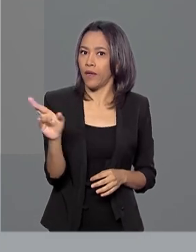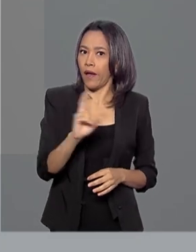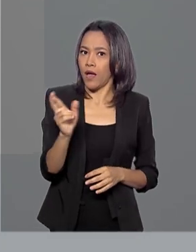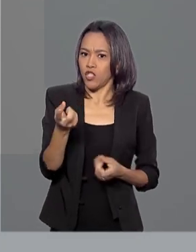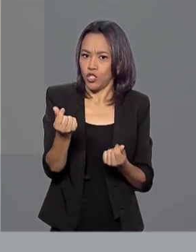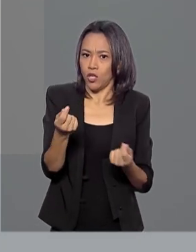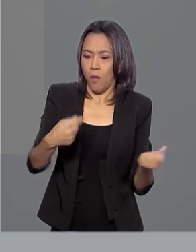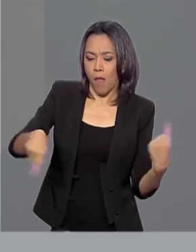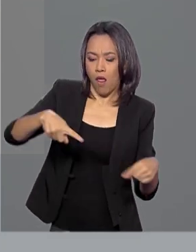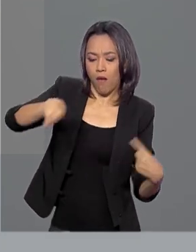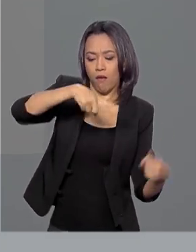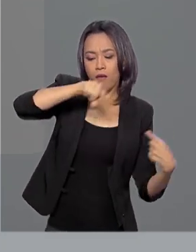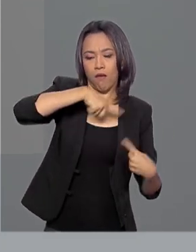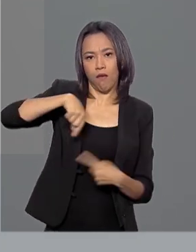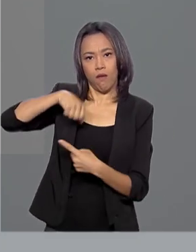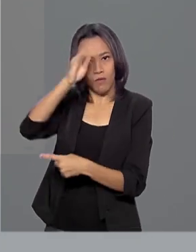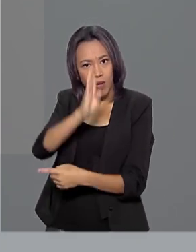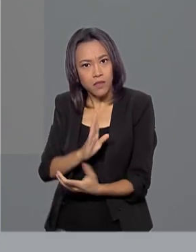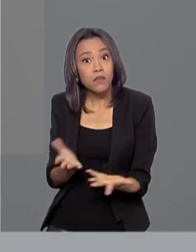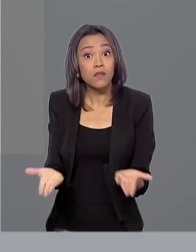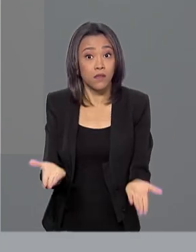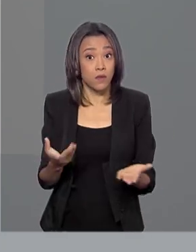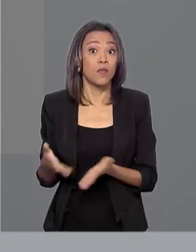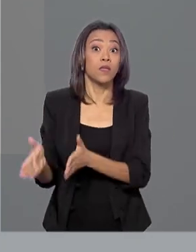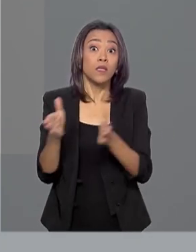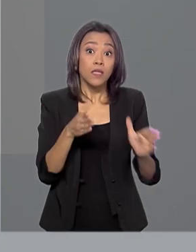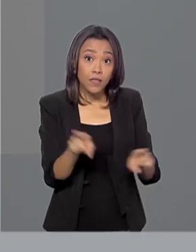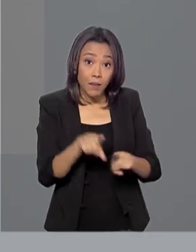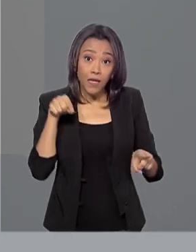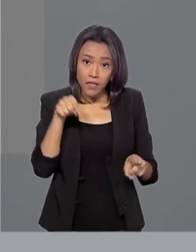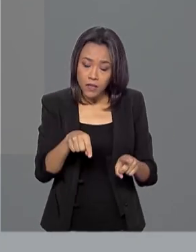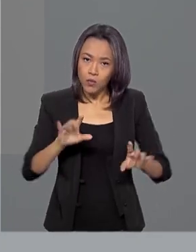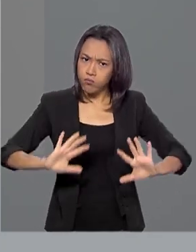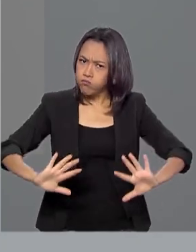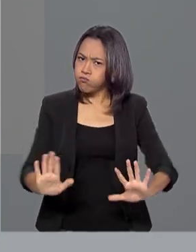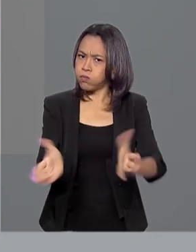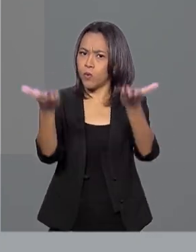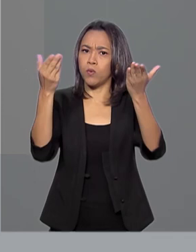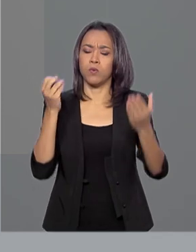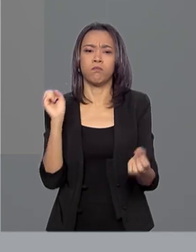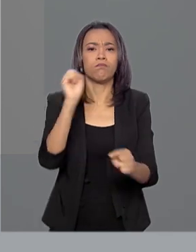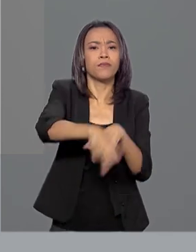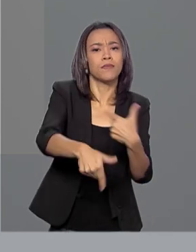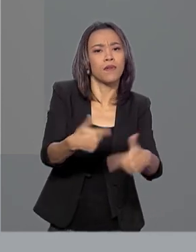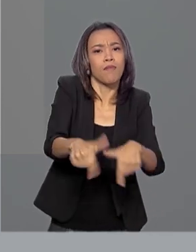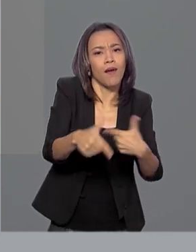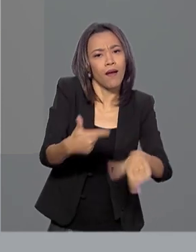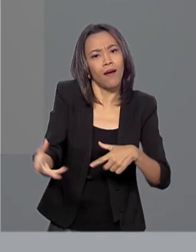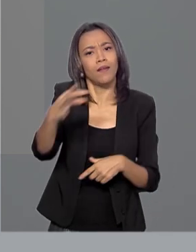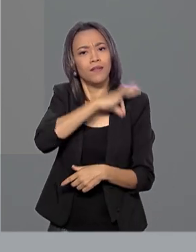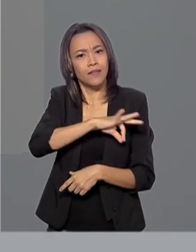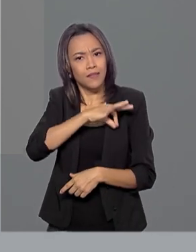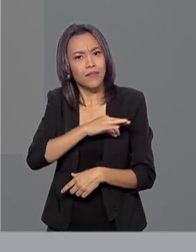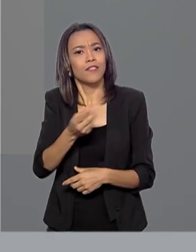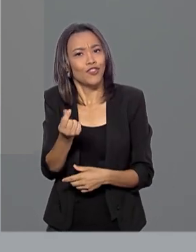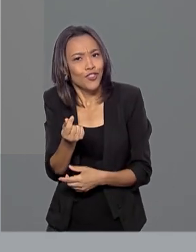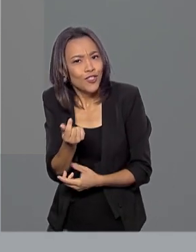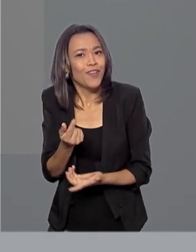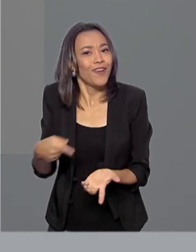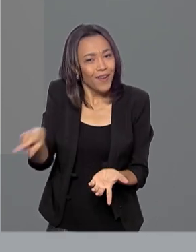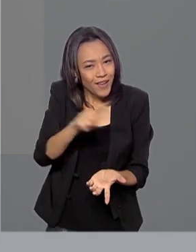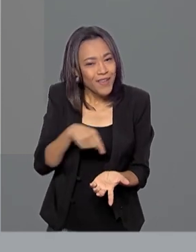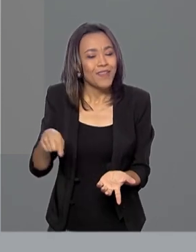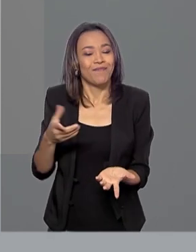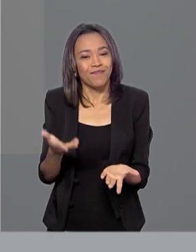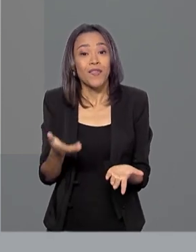brasileira. Lembramos também que é uma grande mola propulsora de geração de emprego e renda para a nossa população. Bom, e aproveito para